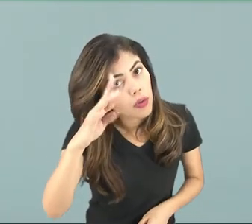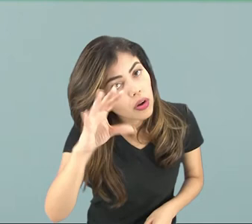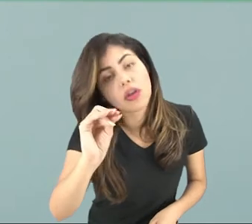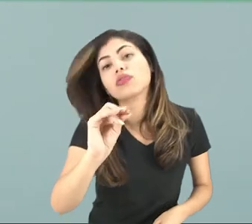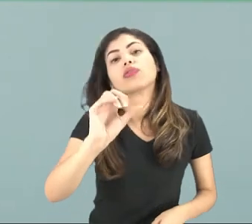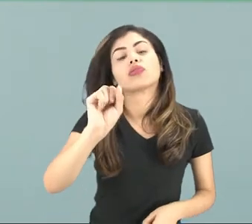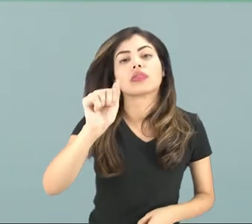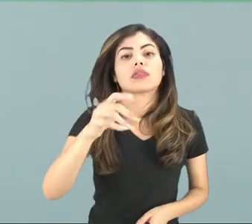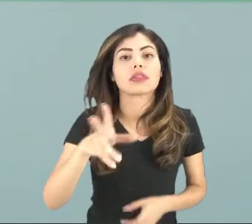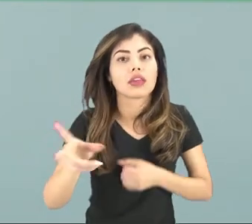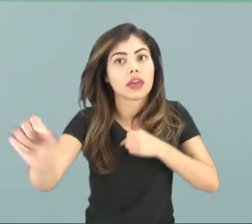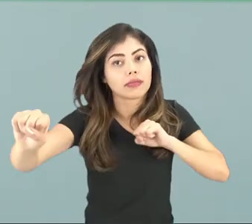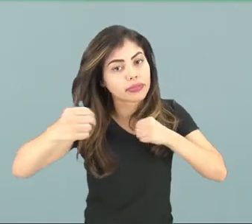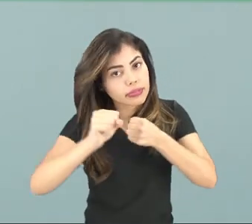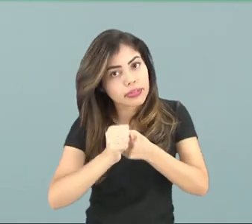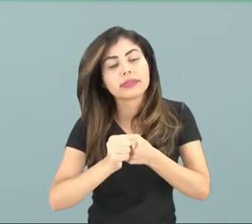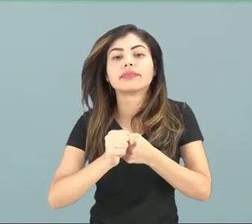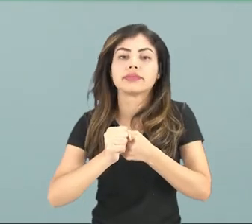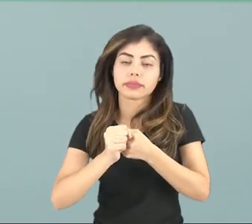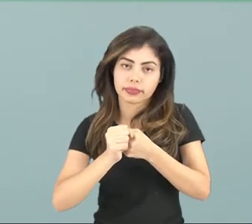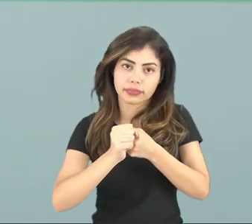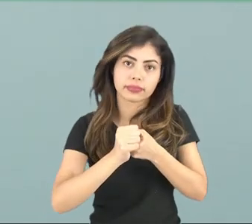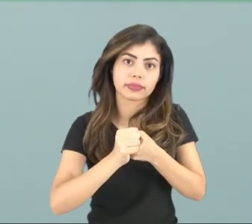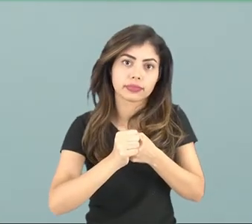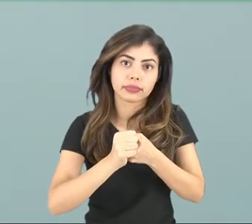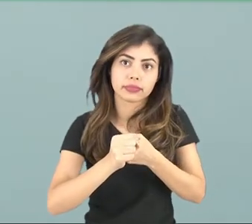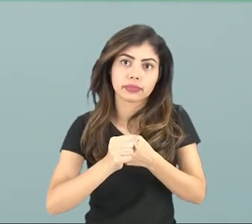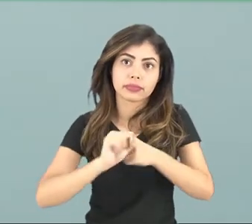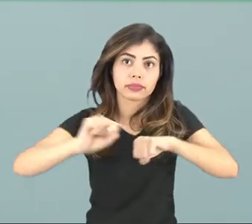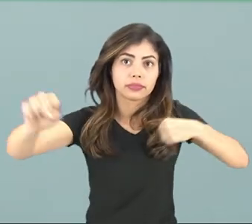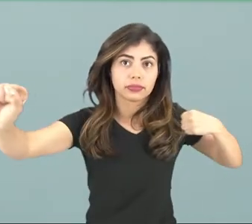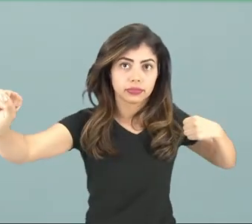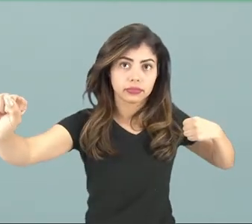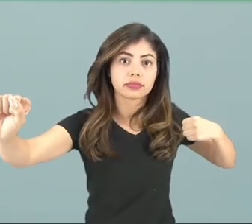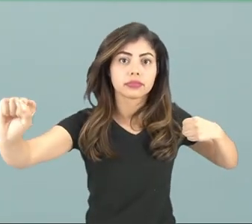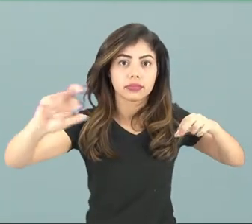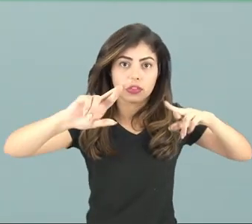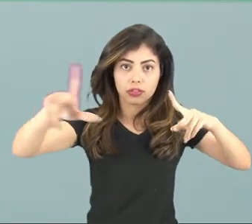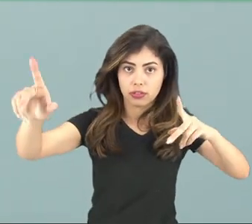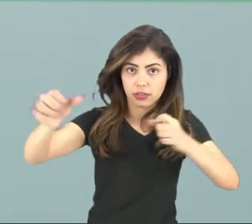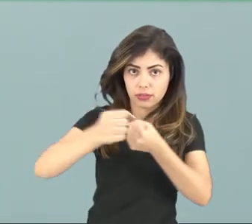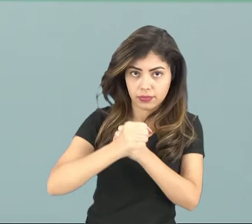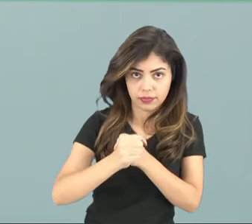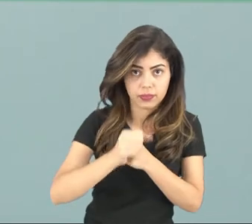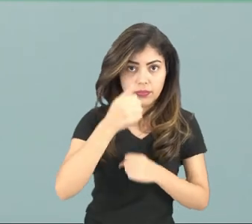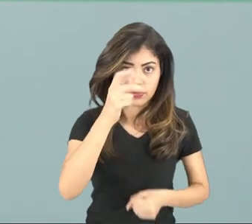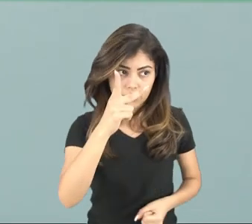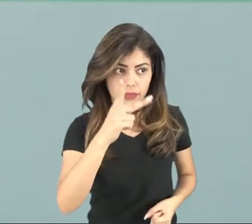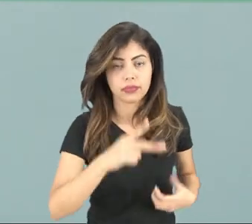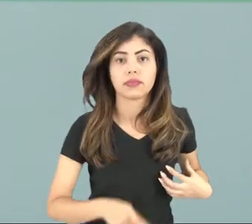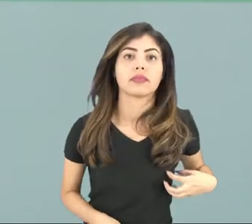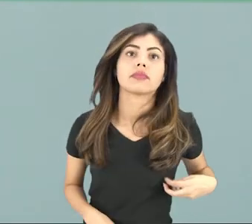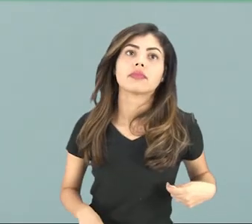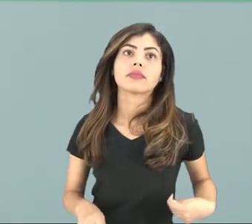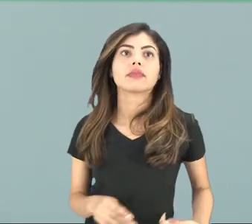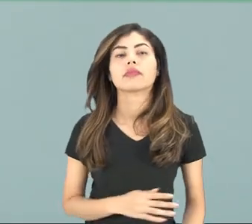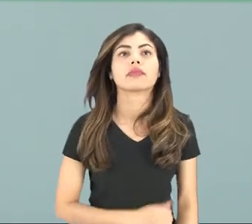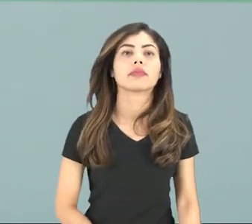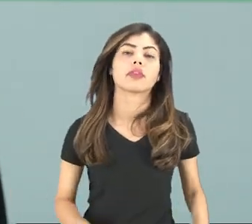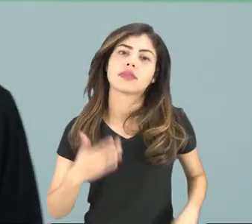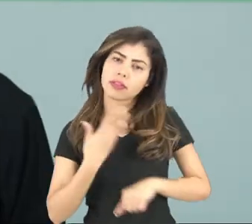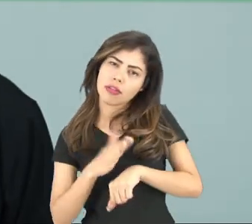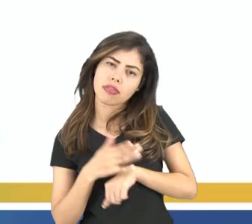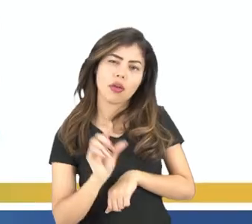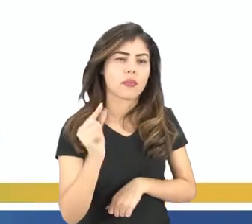e os opostos se repelem e os diferentes que vão se atrair, ok? Vamos